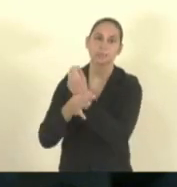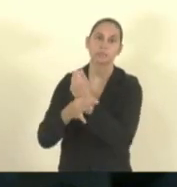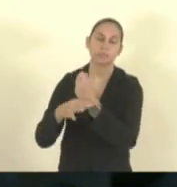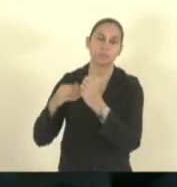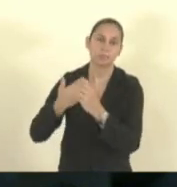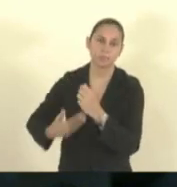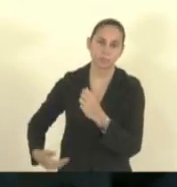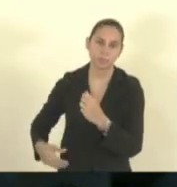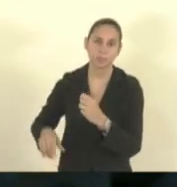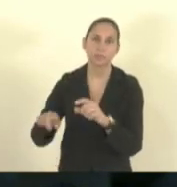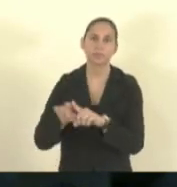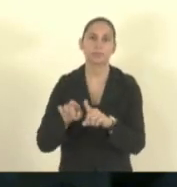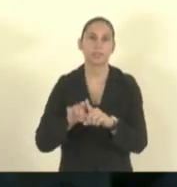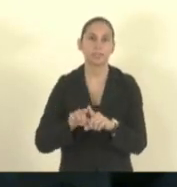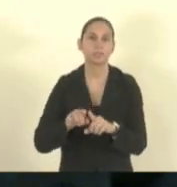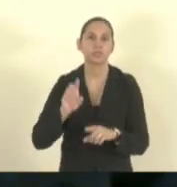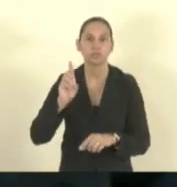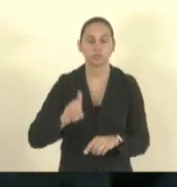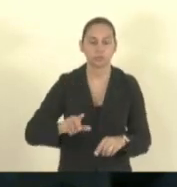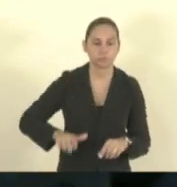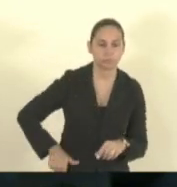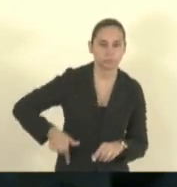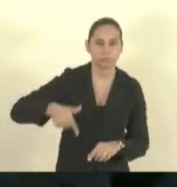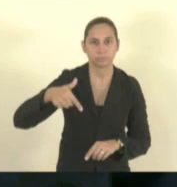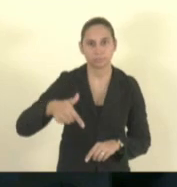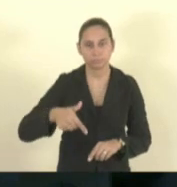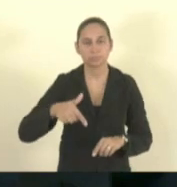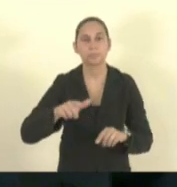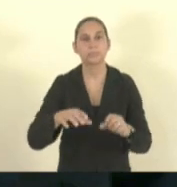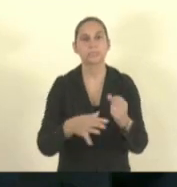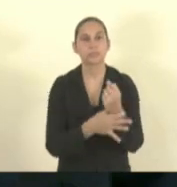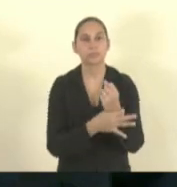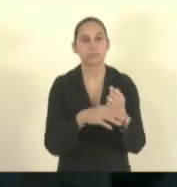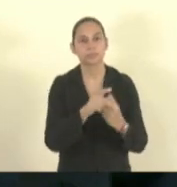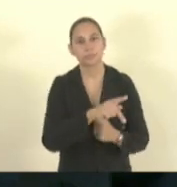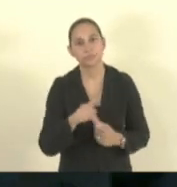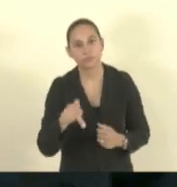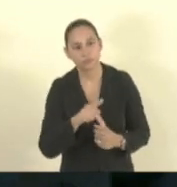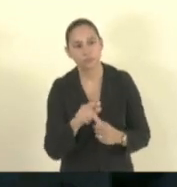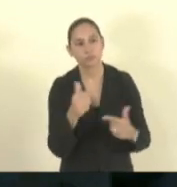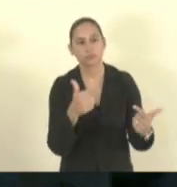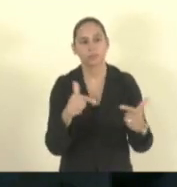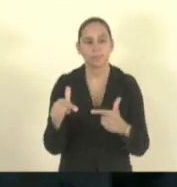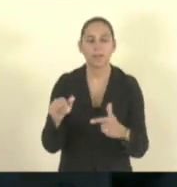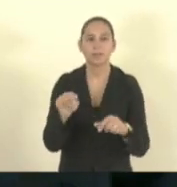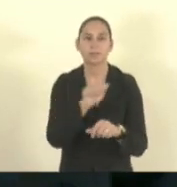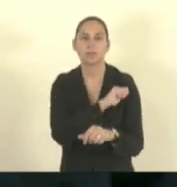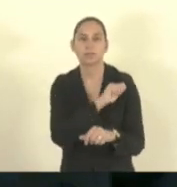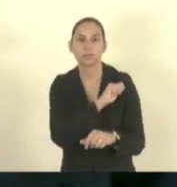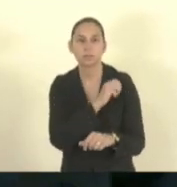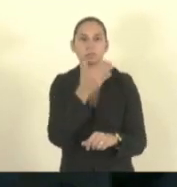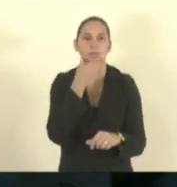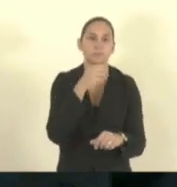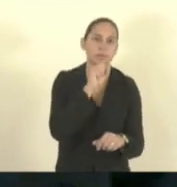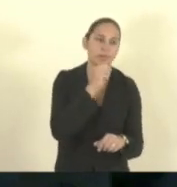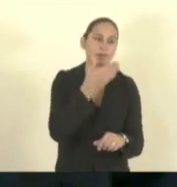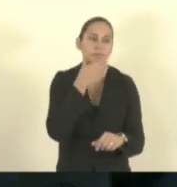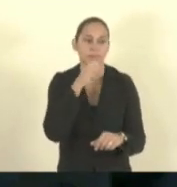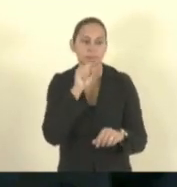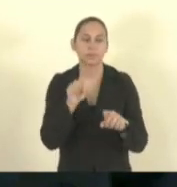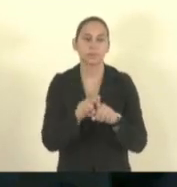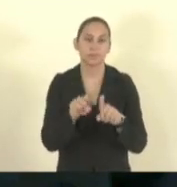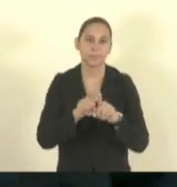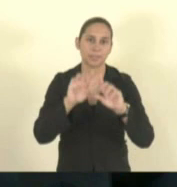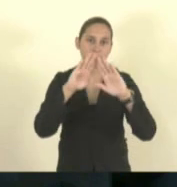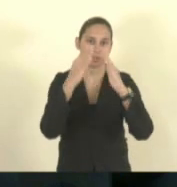serviço de segurança armada para garantir as seguranças dos professores, servidores e funcionários, alunos, pais e o patrimônio público